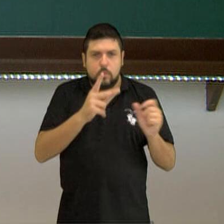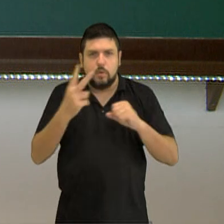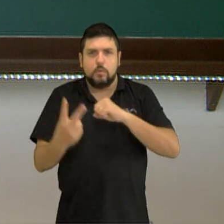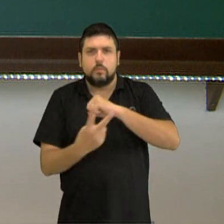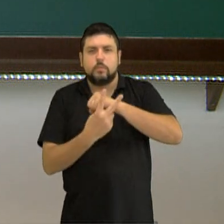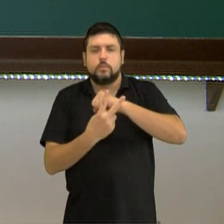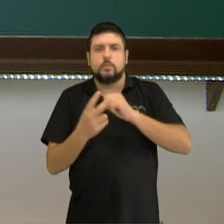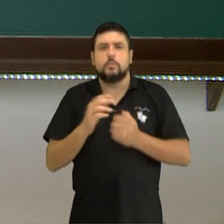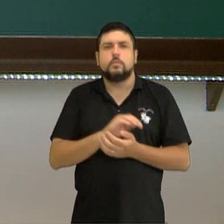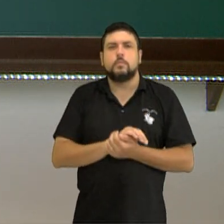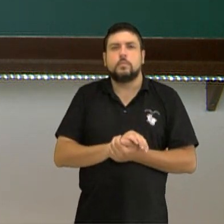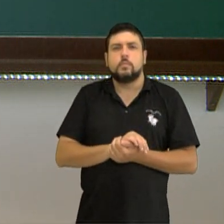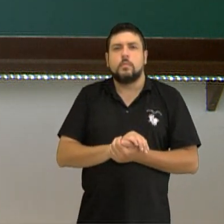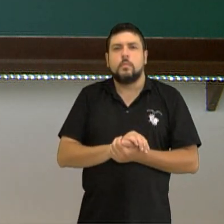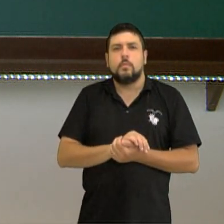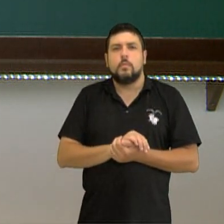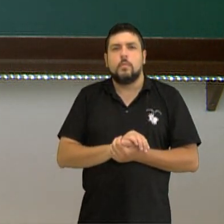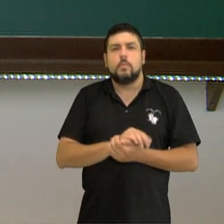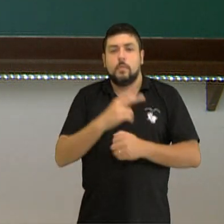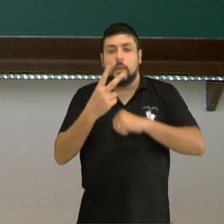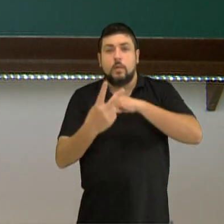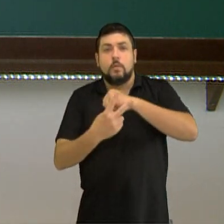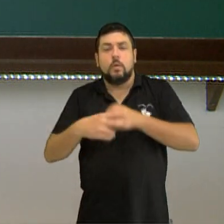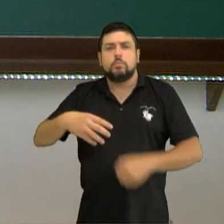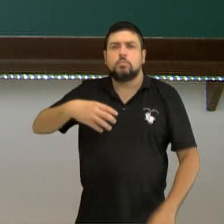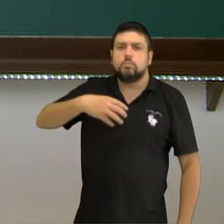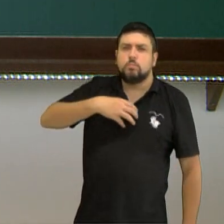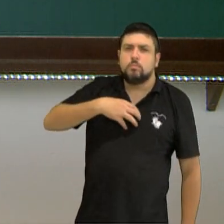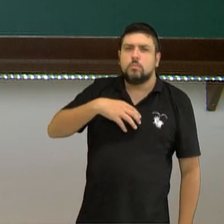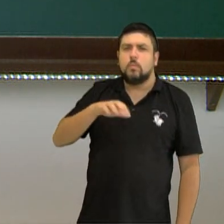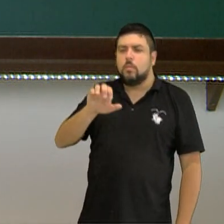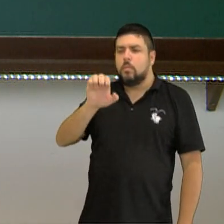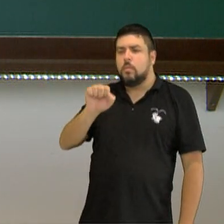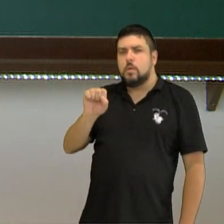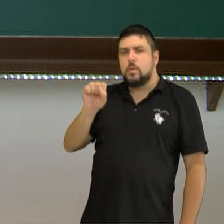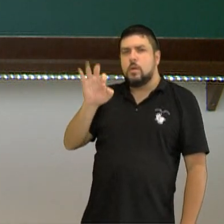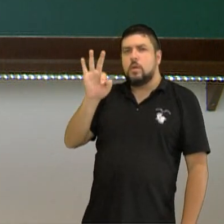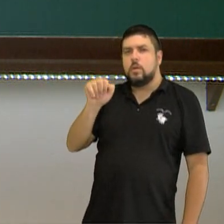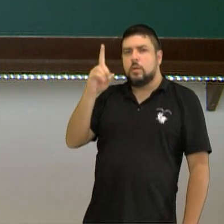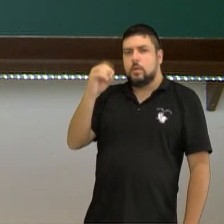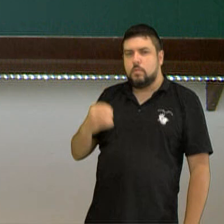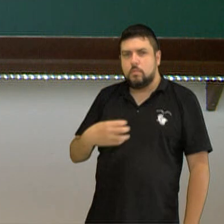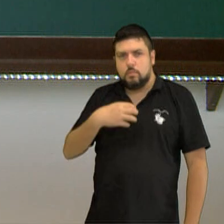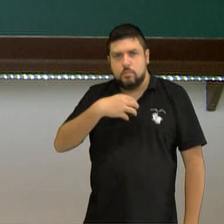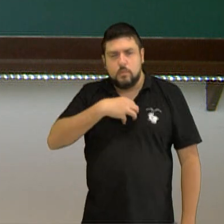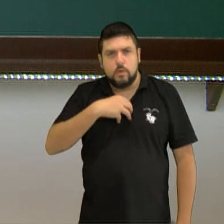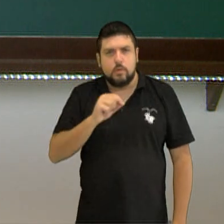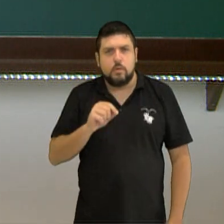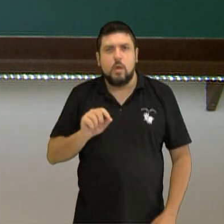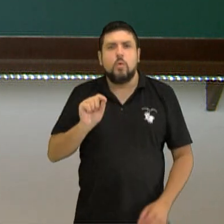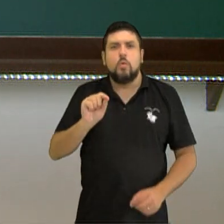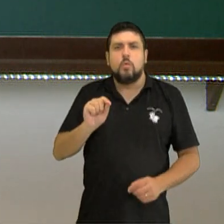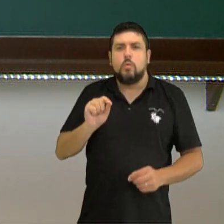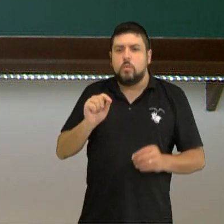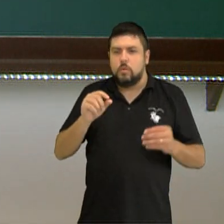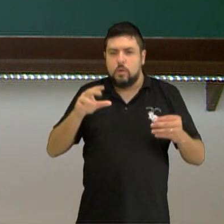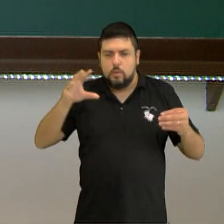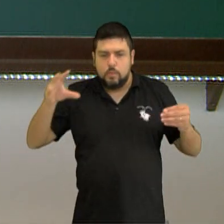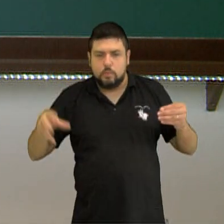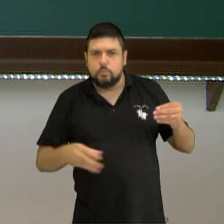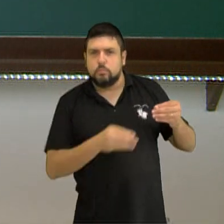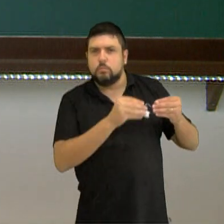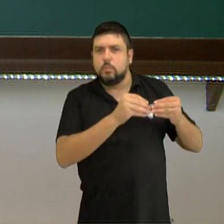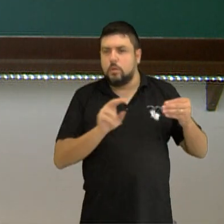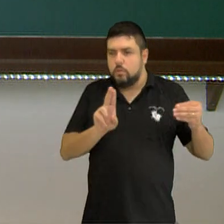Os verbos de estado, eles estão presentes no predicado nominal. O predicado nominal é aquele que eu tenho um